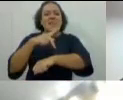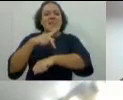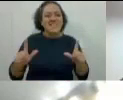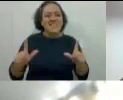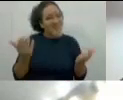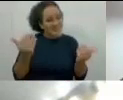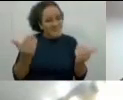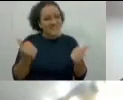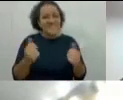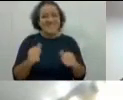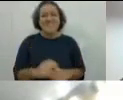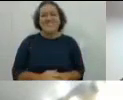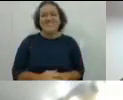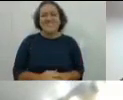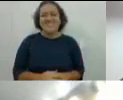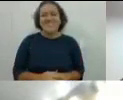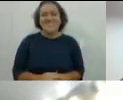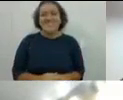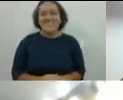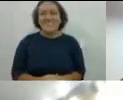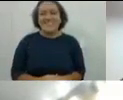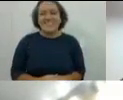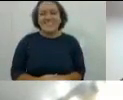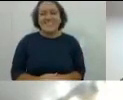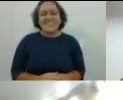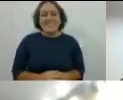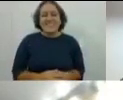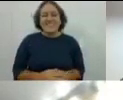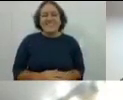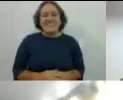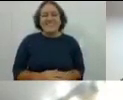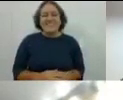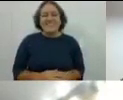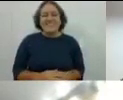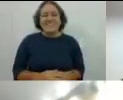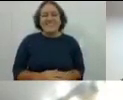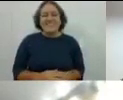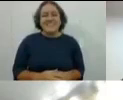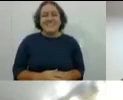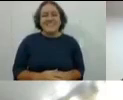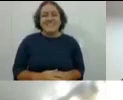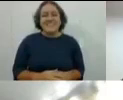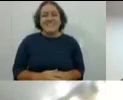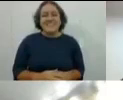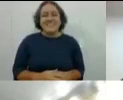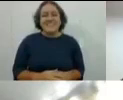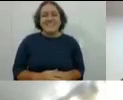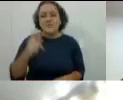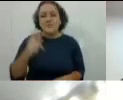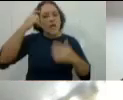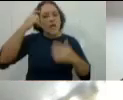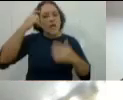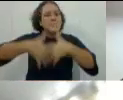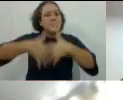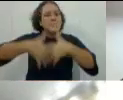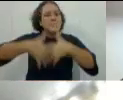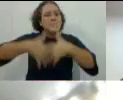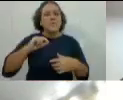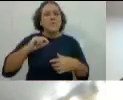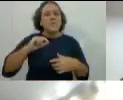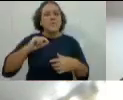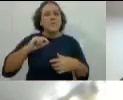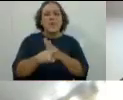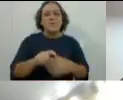eu, então. Deixa eu só dar uma resposta aqui, fiquei pensando na pergunta de Eliana,